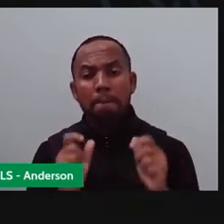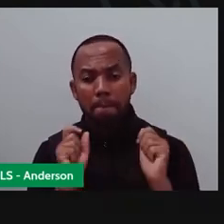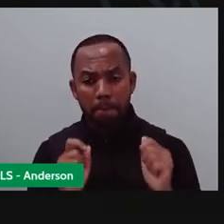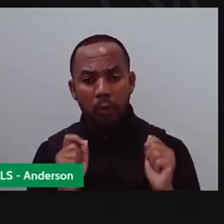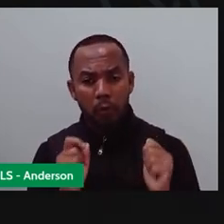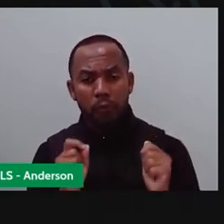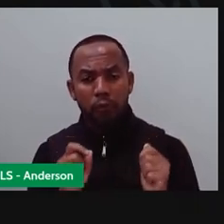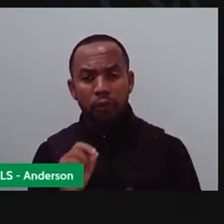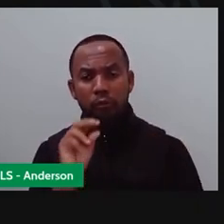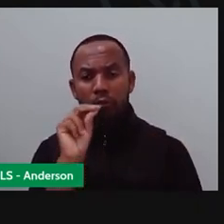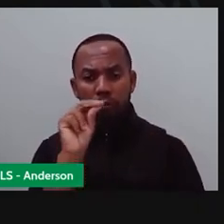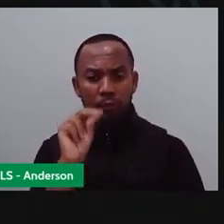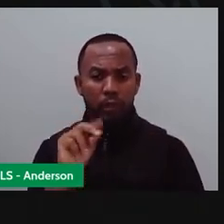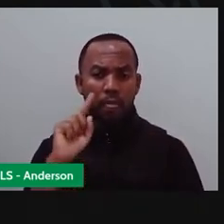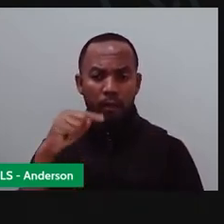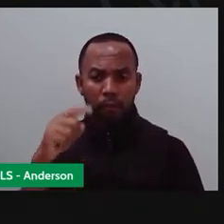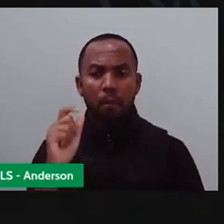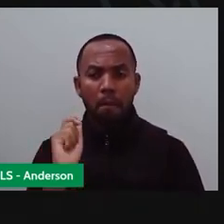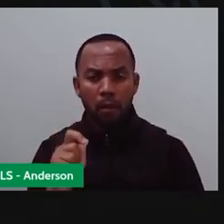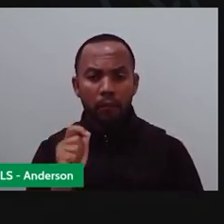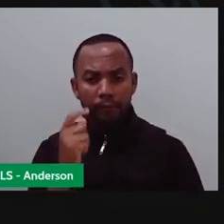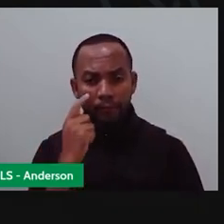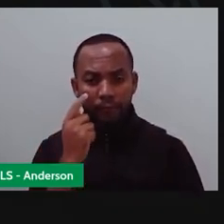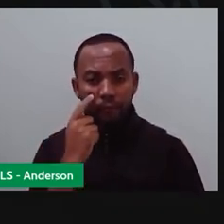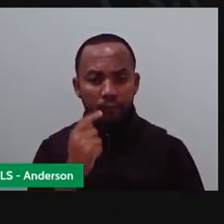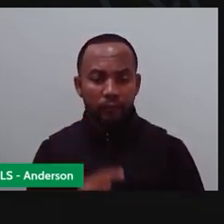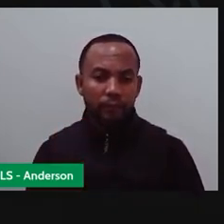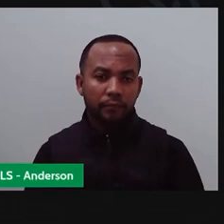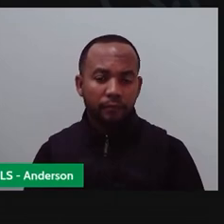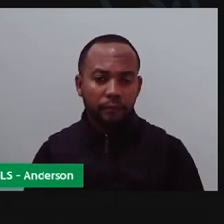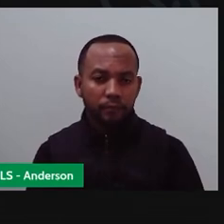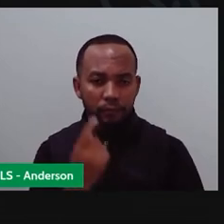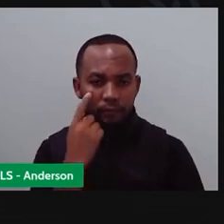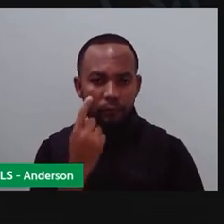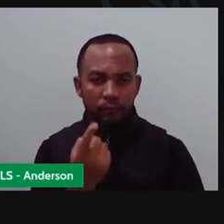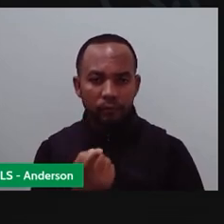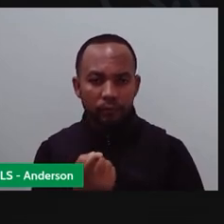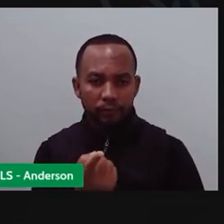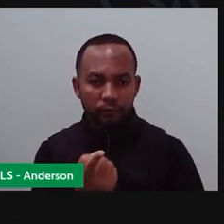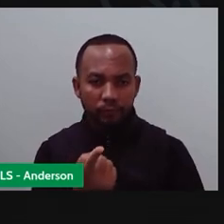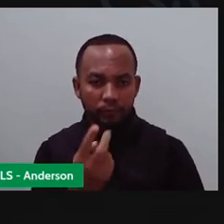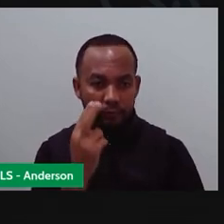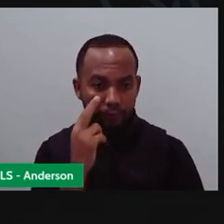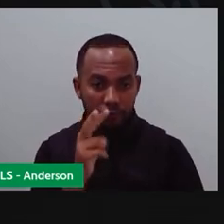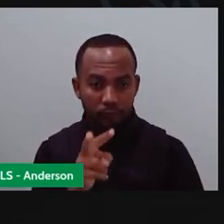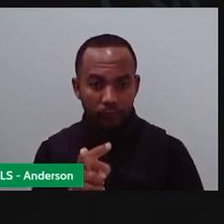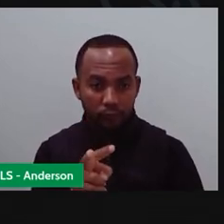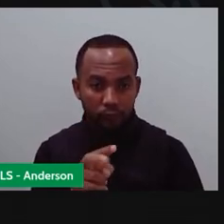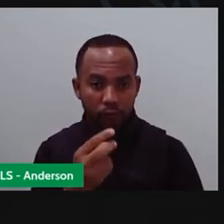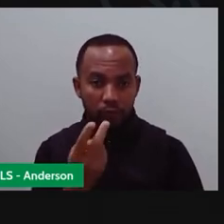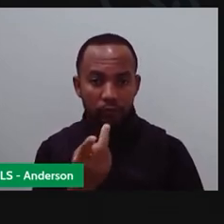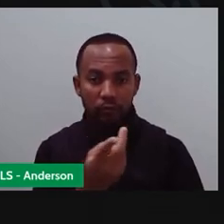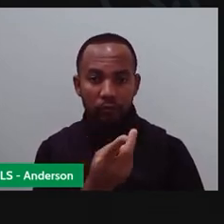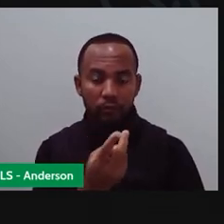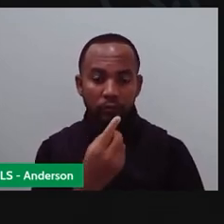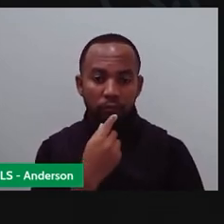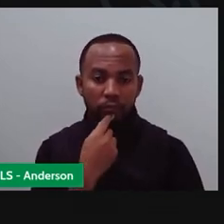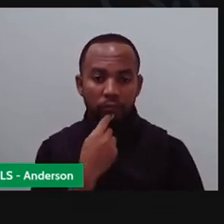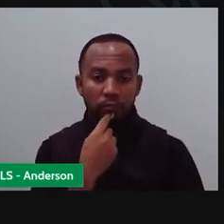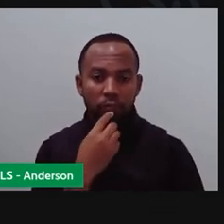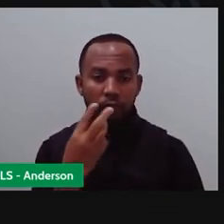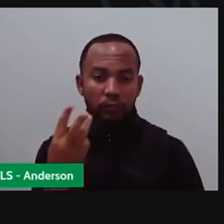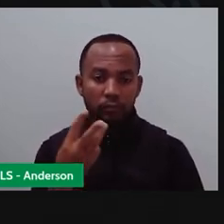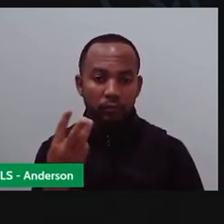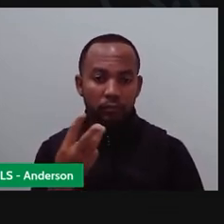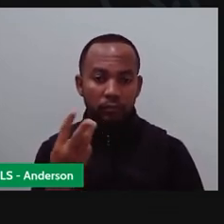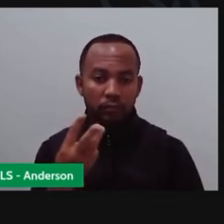e vou o Acrescem. Tá. Aqui o gráfico pra vocês. Tá vendo? Vira a quantidade de barrinhas. Olha, passarinho, eu sei que